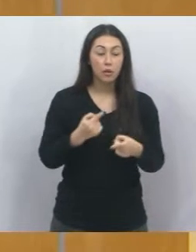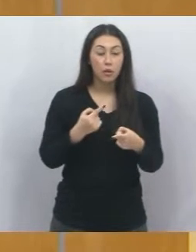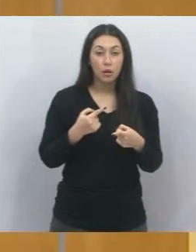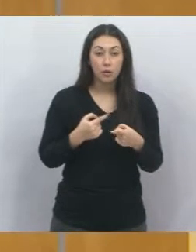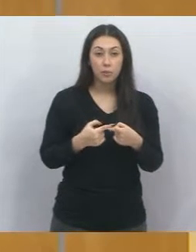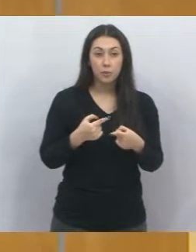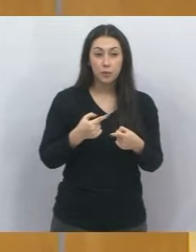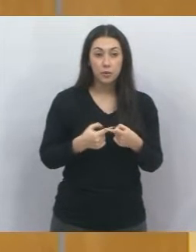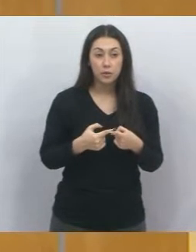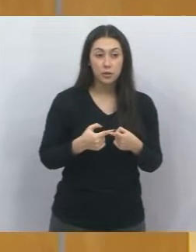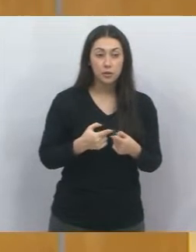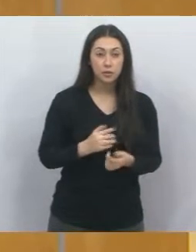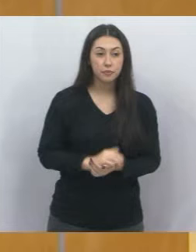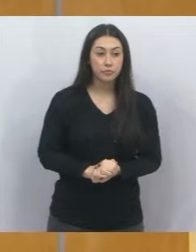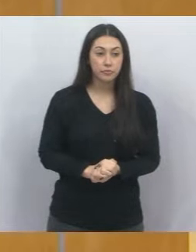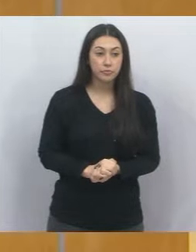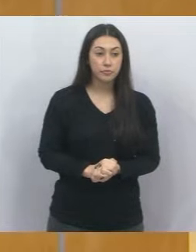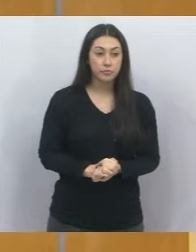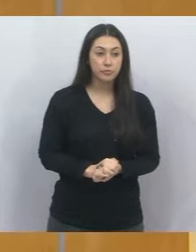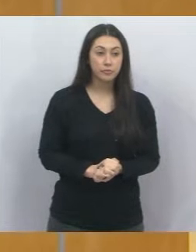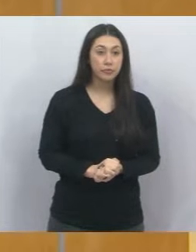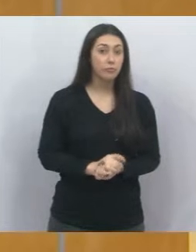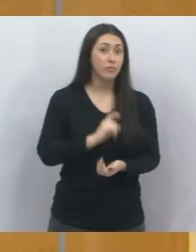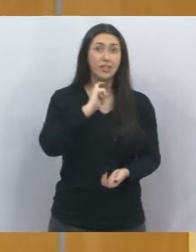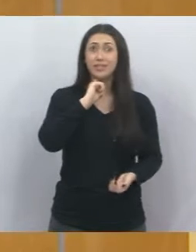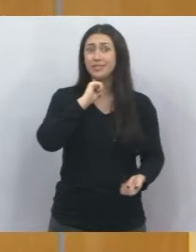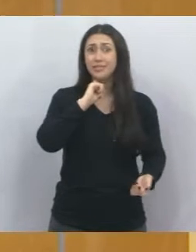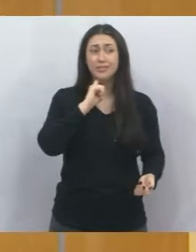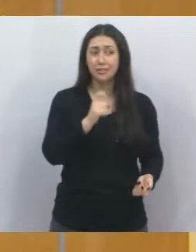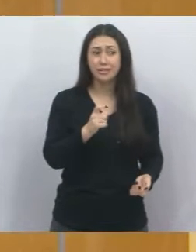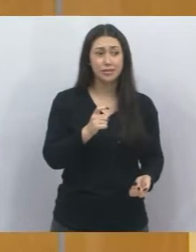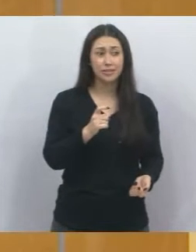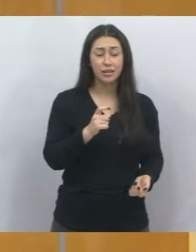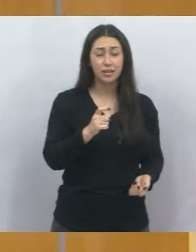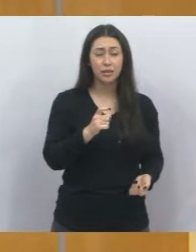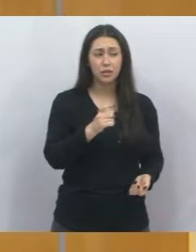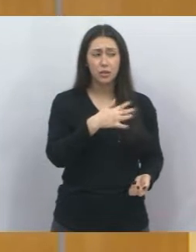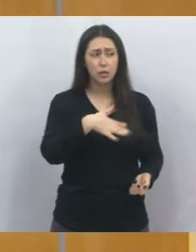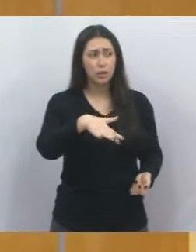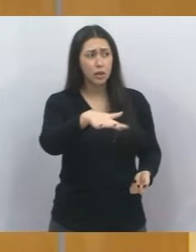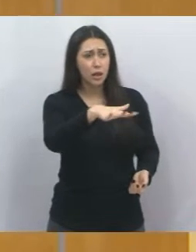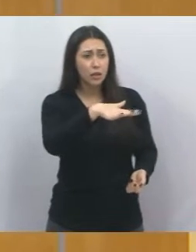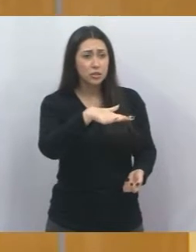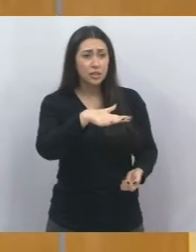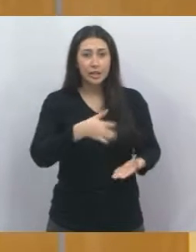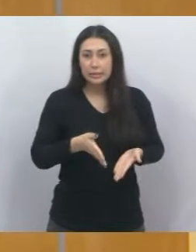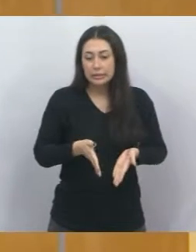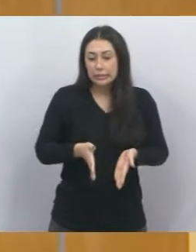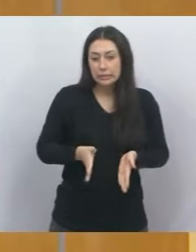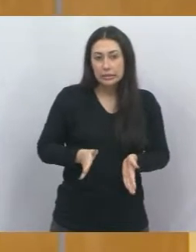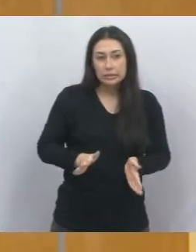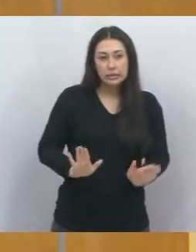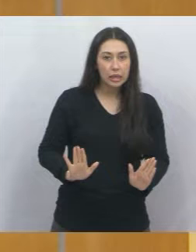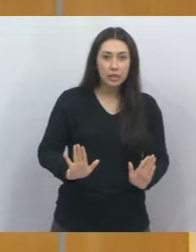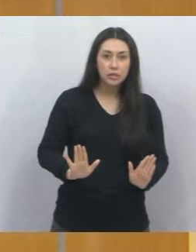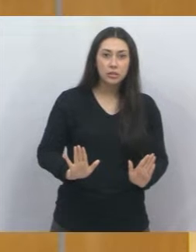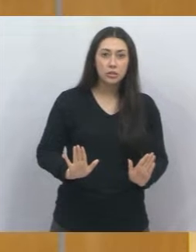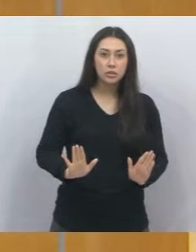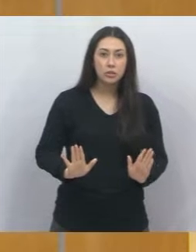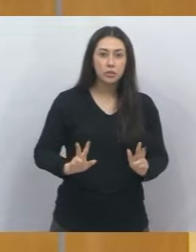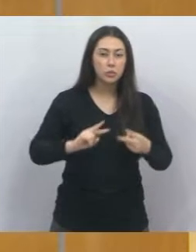ninguém, ninguém e muitos deles não nascem com a genética,